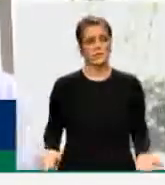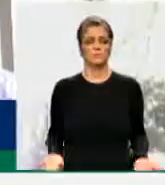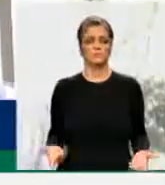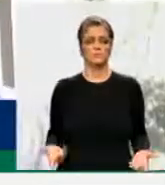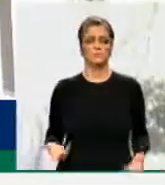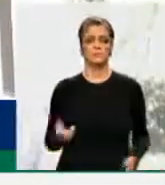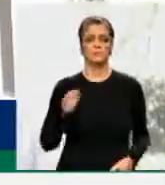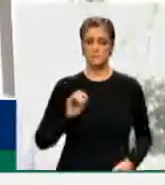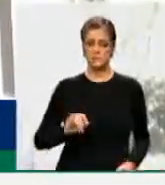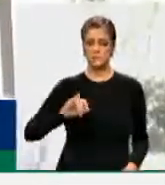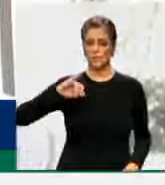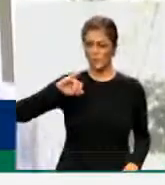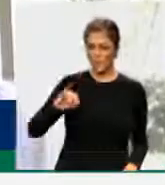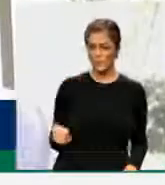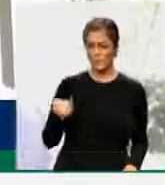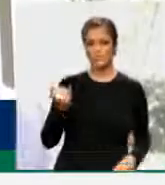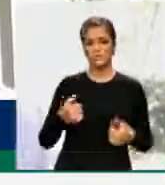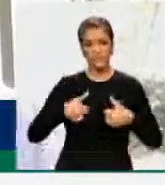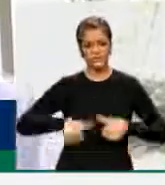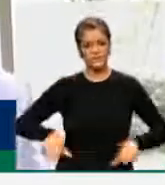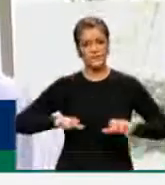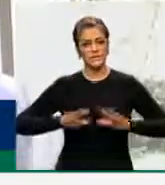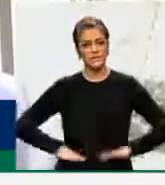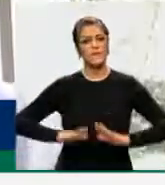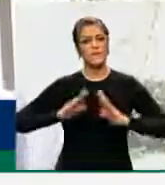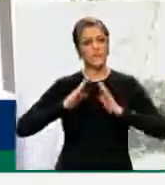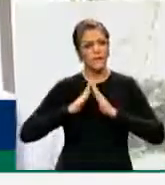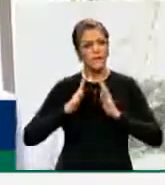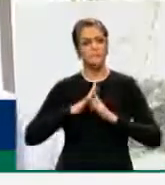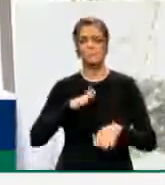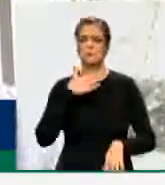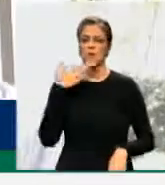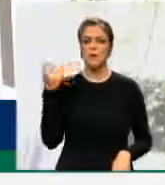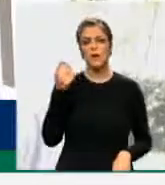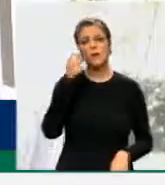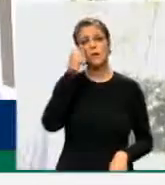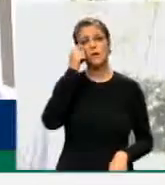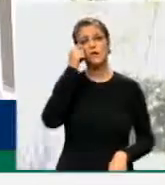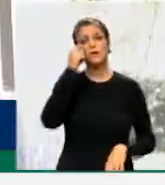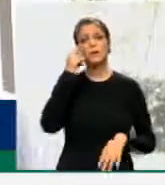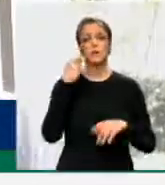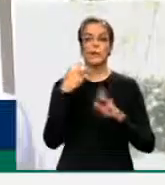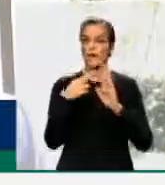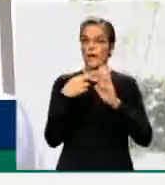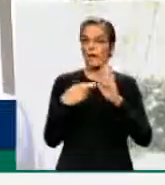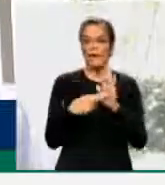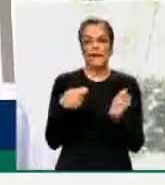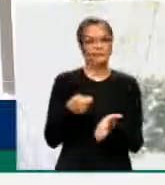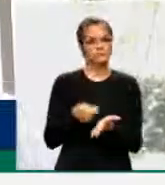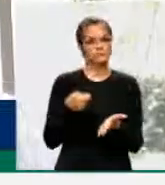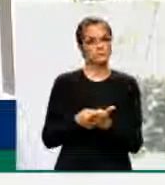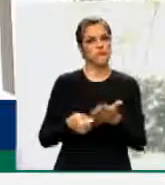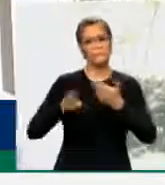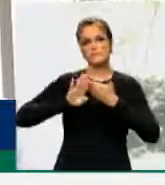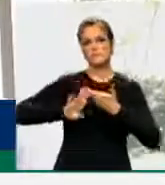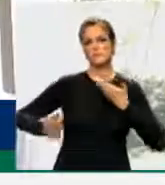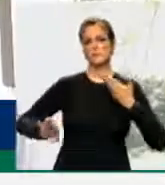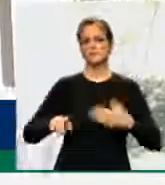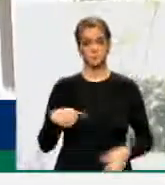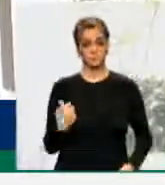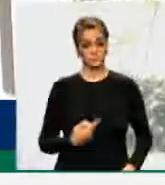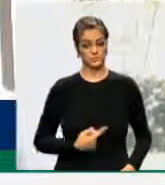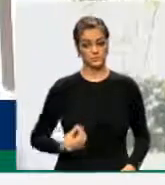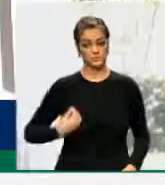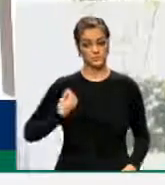oportunidade, a possibilidade de ficarem em casa nesse momento em que as regras exigem o isolamento social. Nós estamos em sessão remota